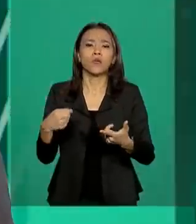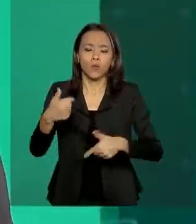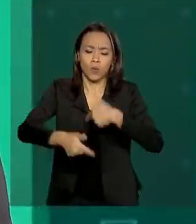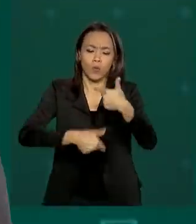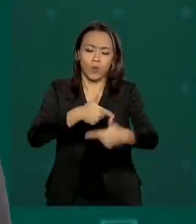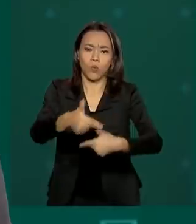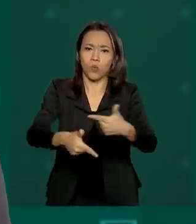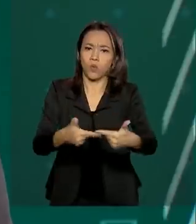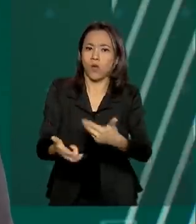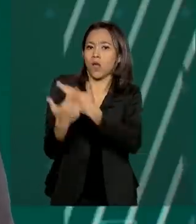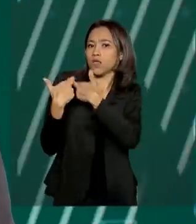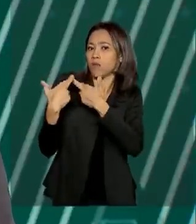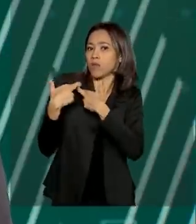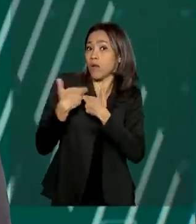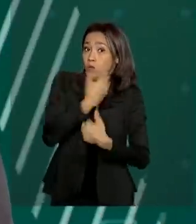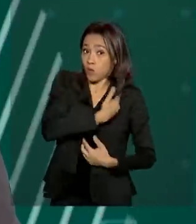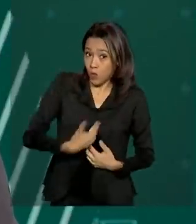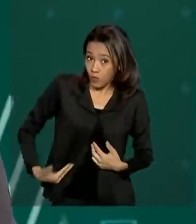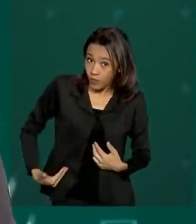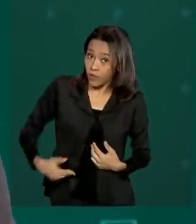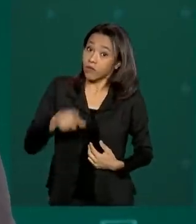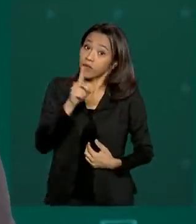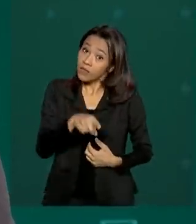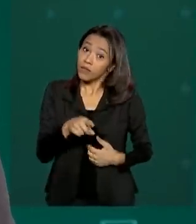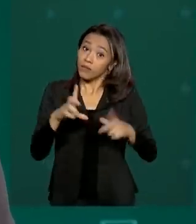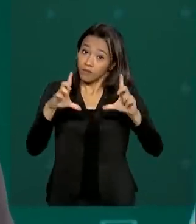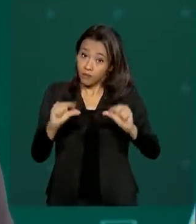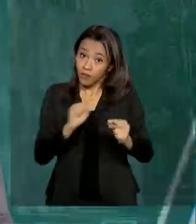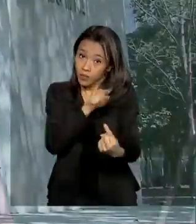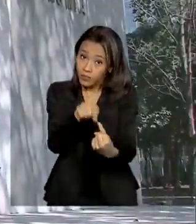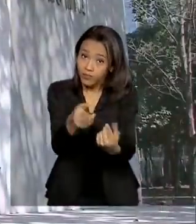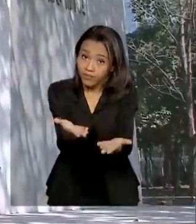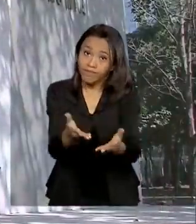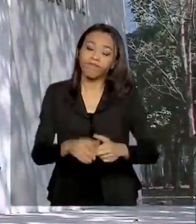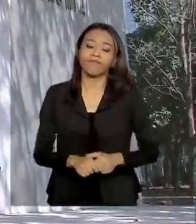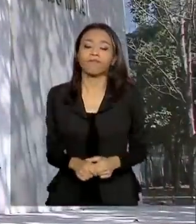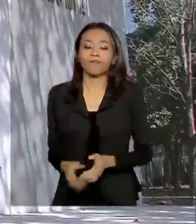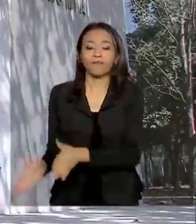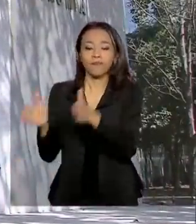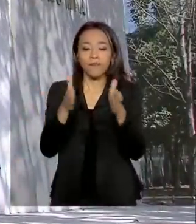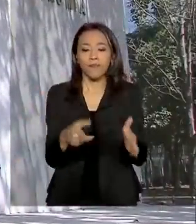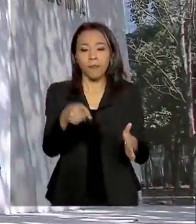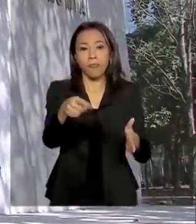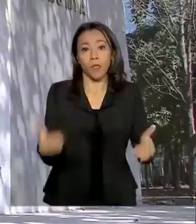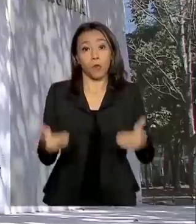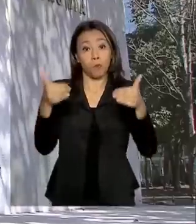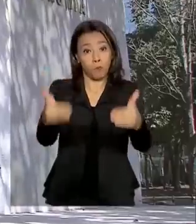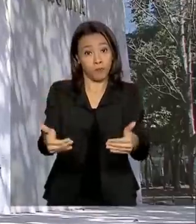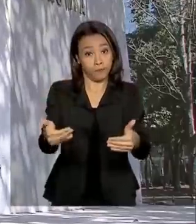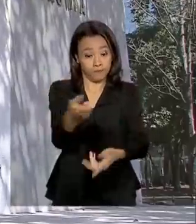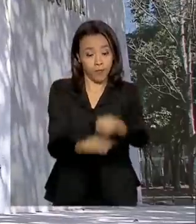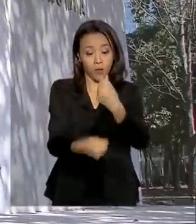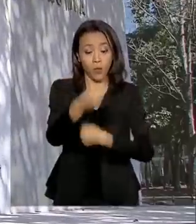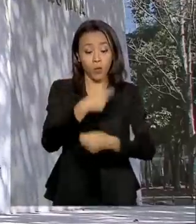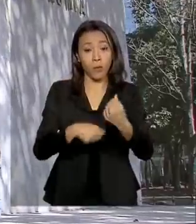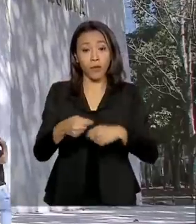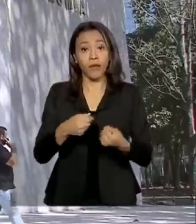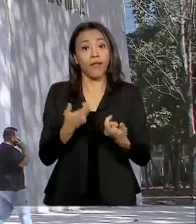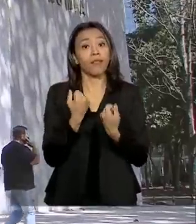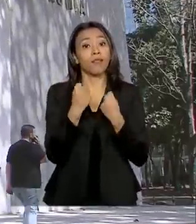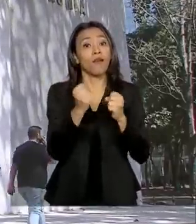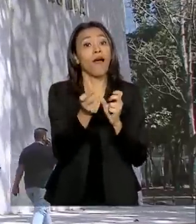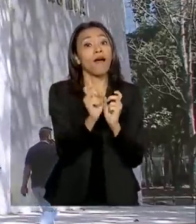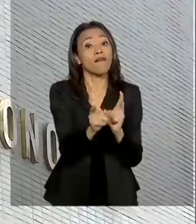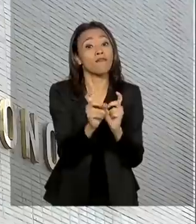investimentos privados e reduzir o tamanho do Estado. O Ministério da Economia defende a venda de ativos da